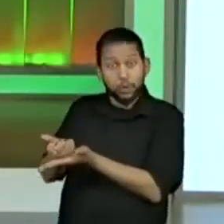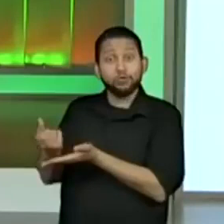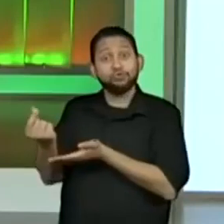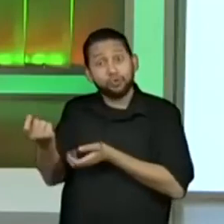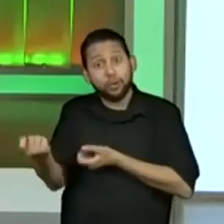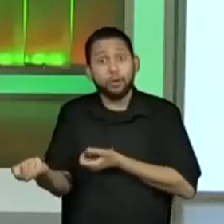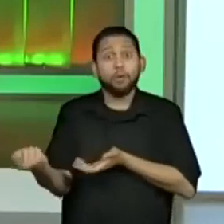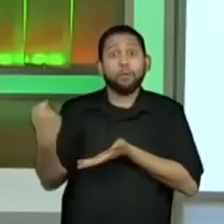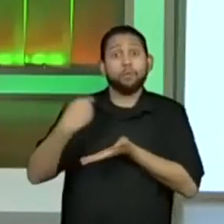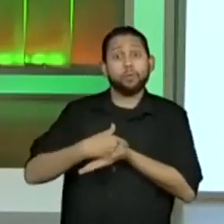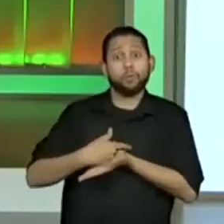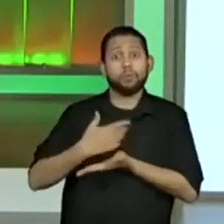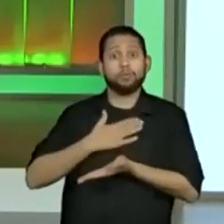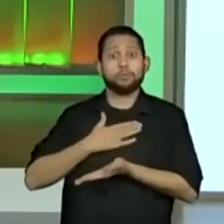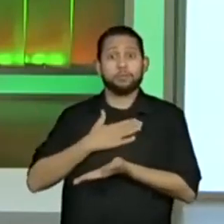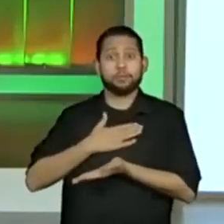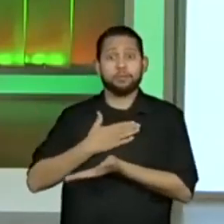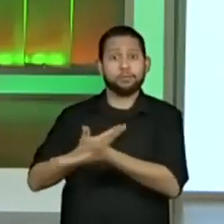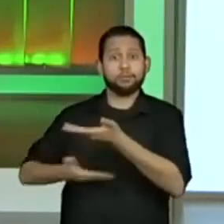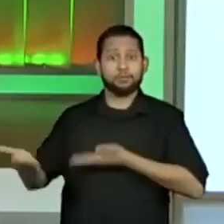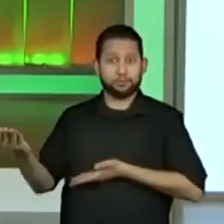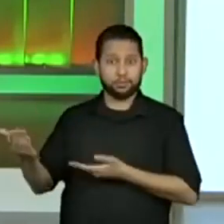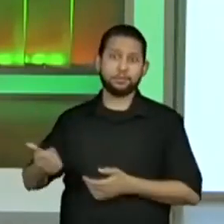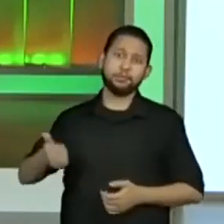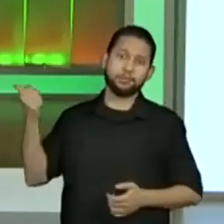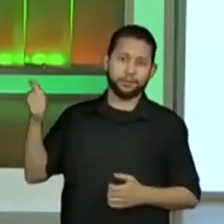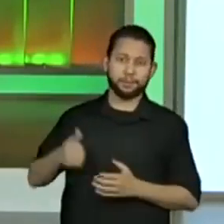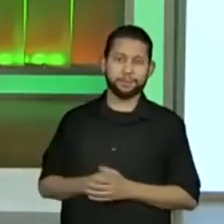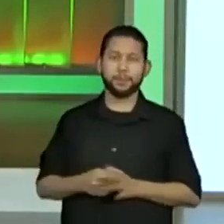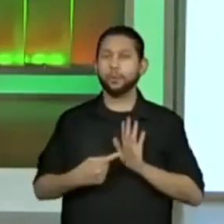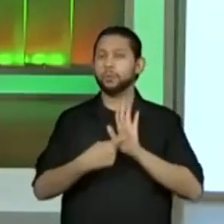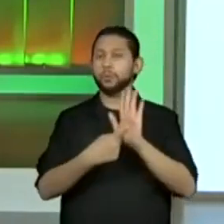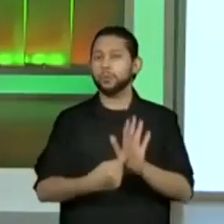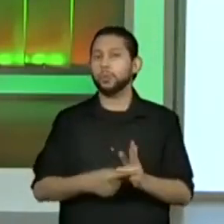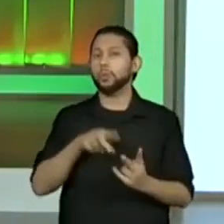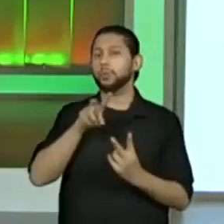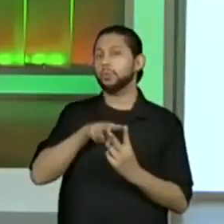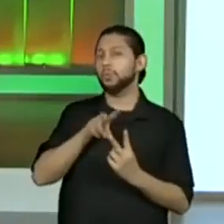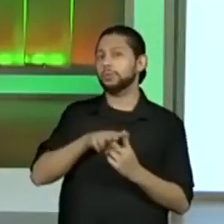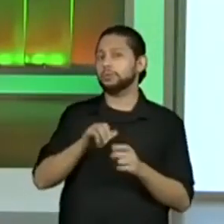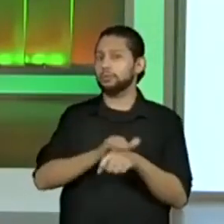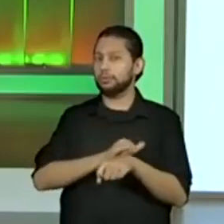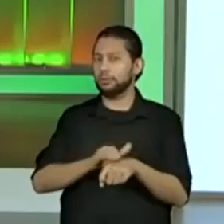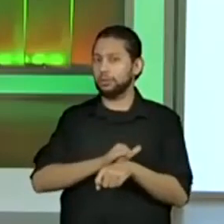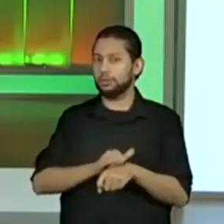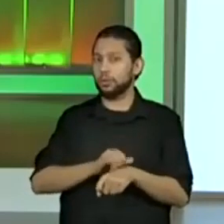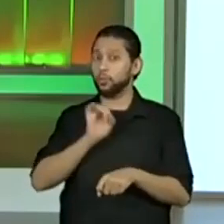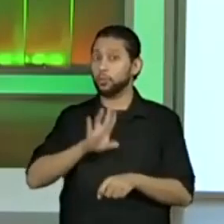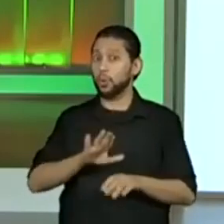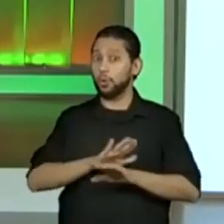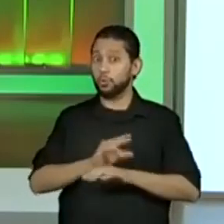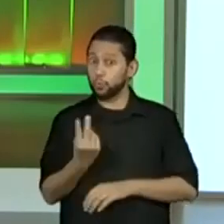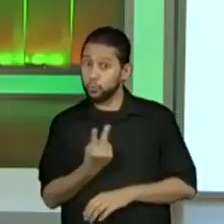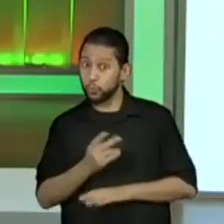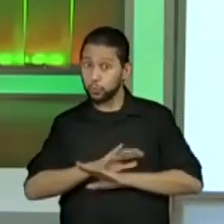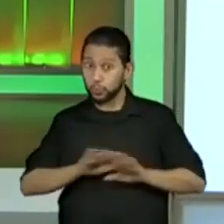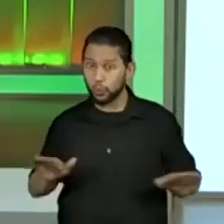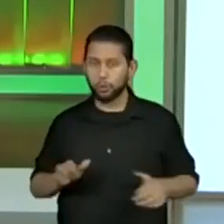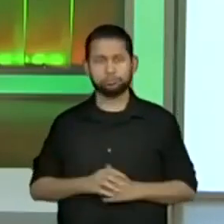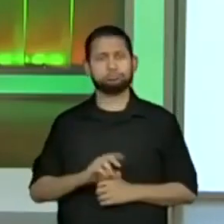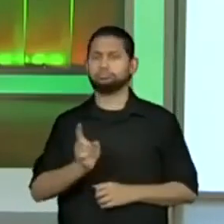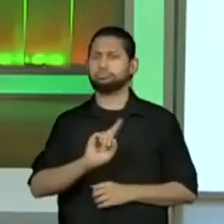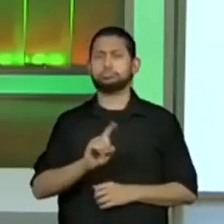$,20. E aqui eu mostrei em duas estratégias. Mas só existem as duas? Não. Existem outras